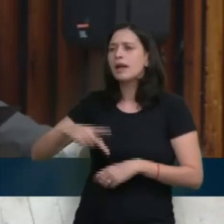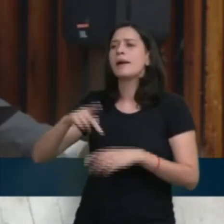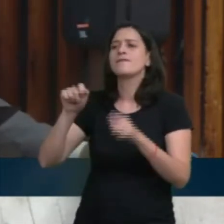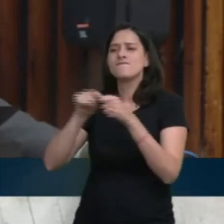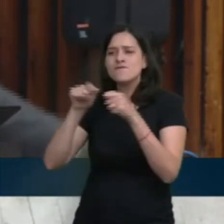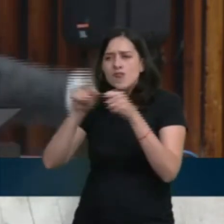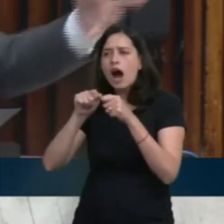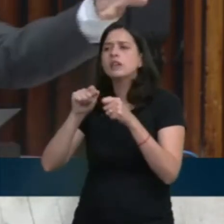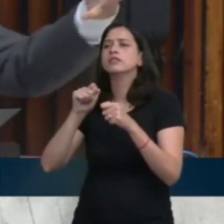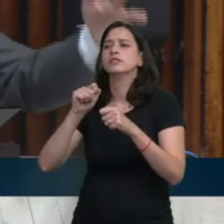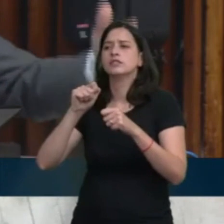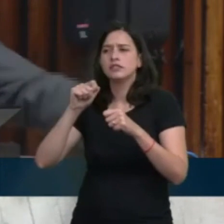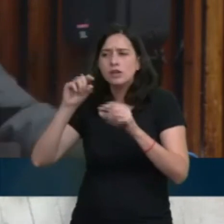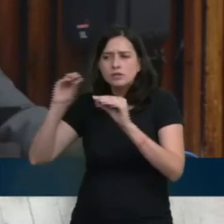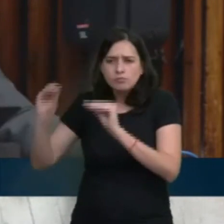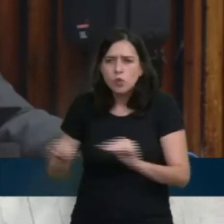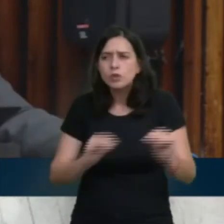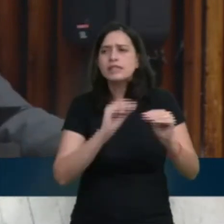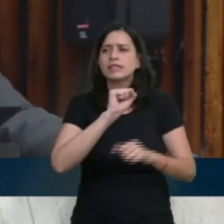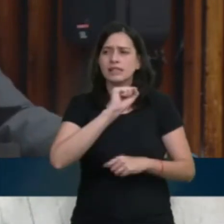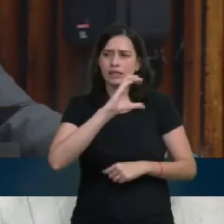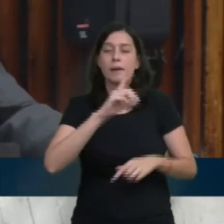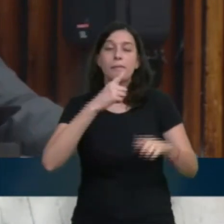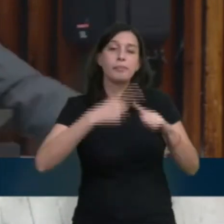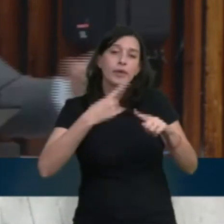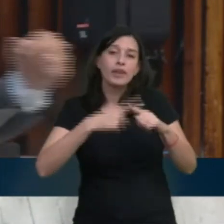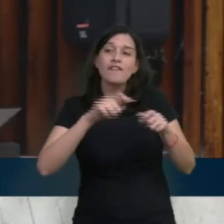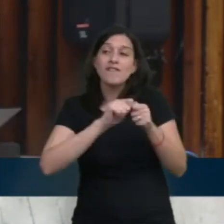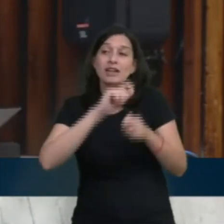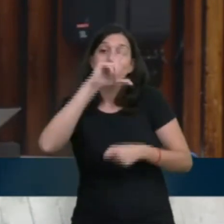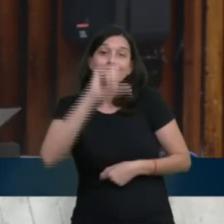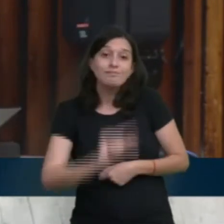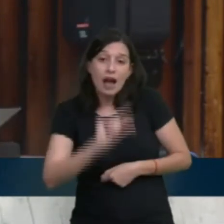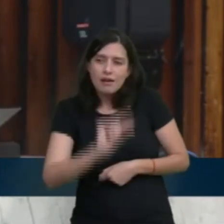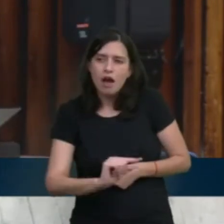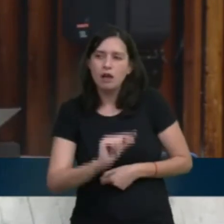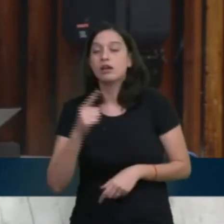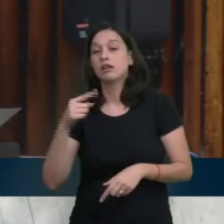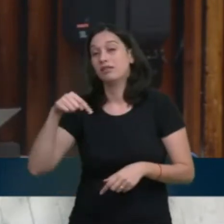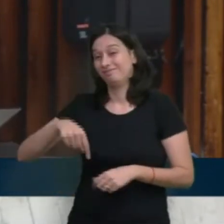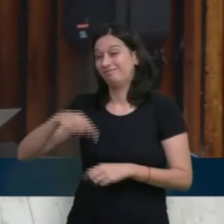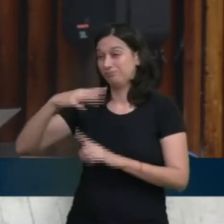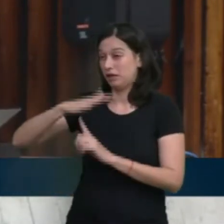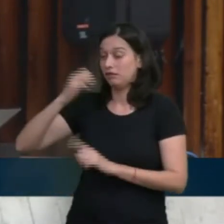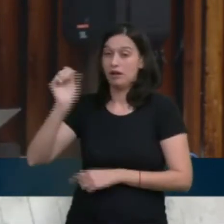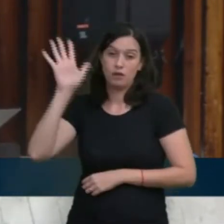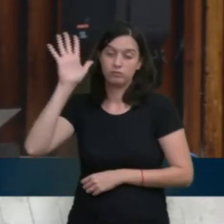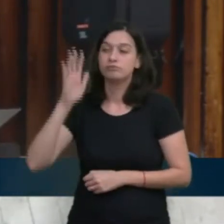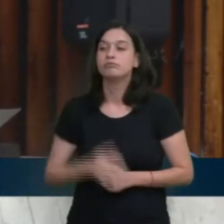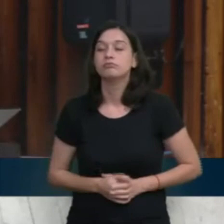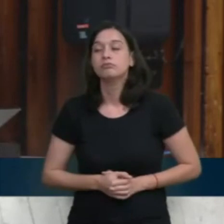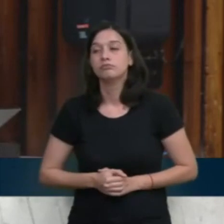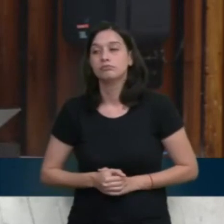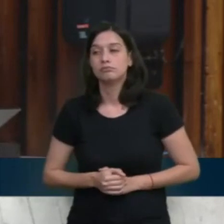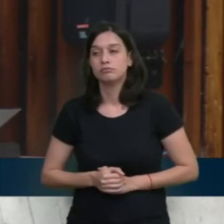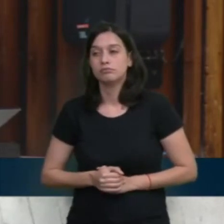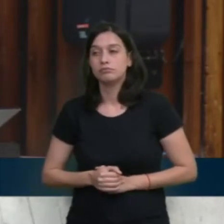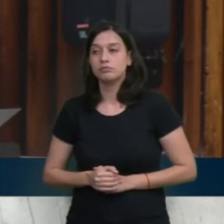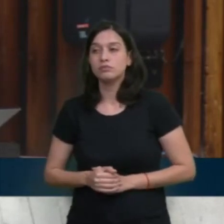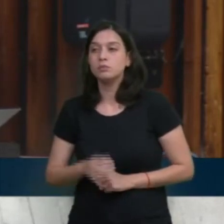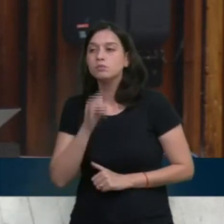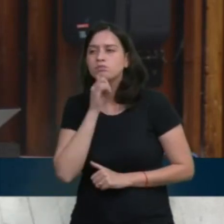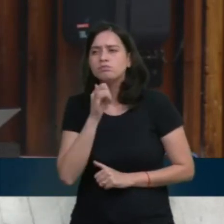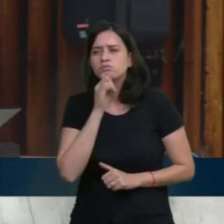CMS. Vocês imaginam o que vai acontecer agora? Ainda mais. Portanto, o que a gente tem colocado aqui